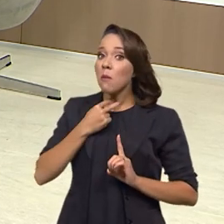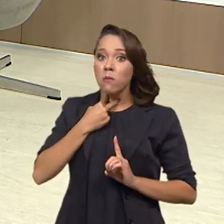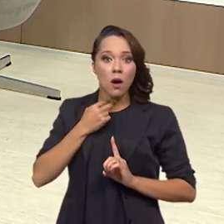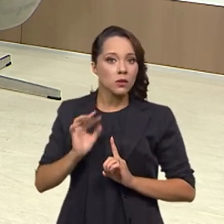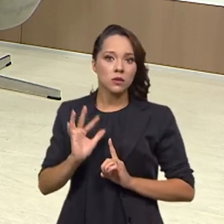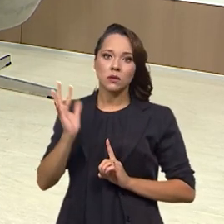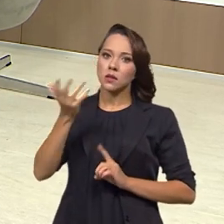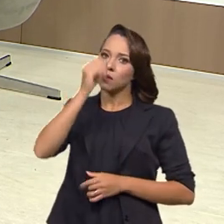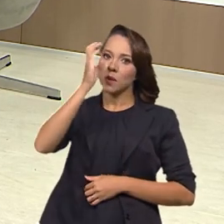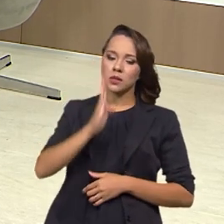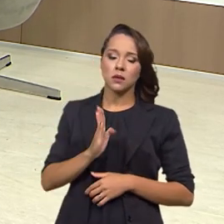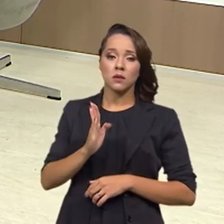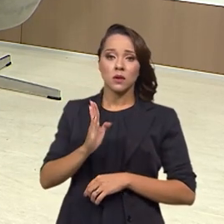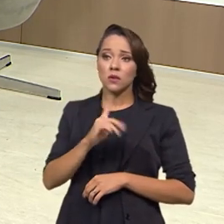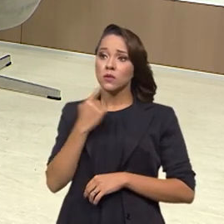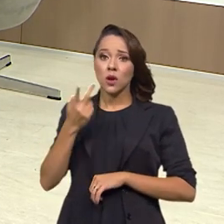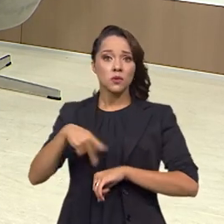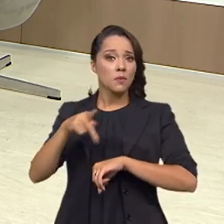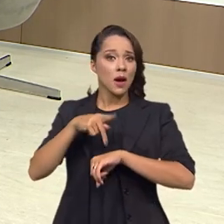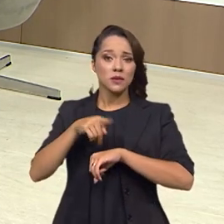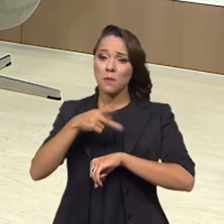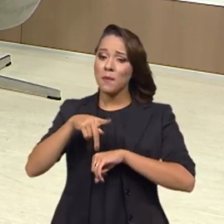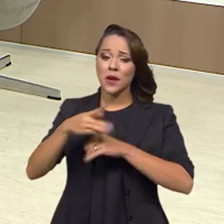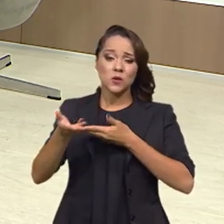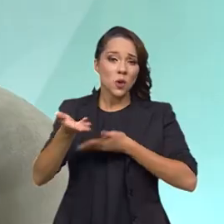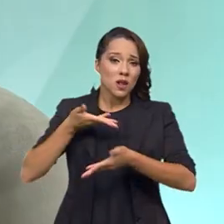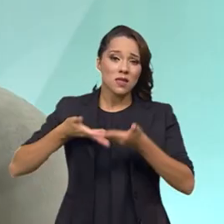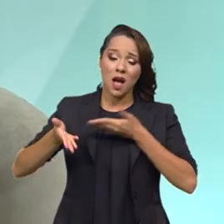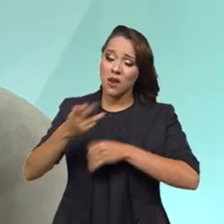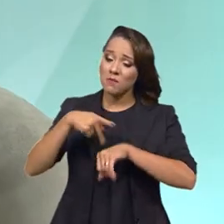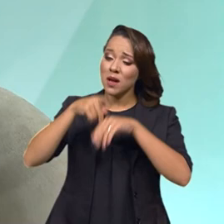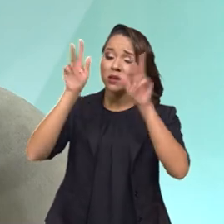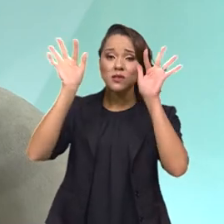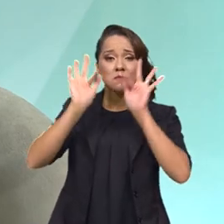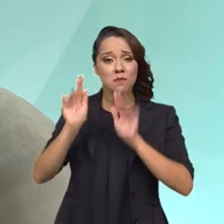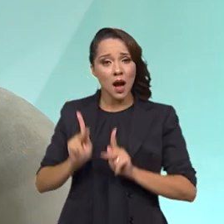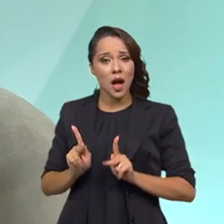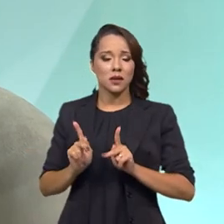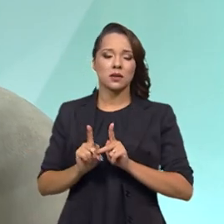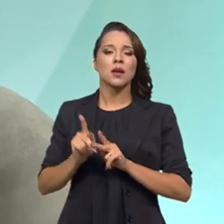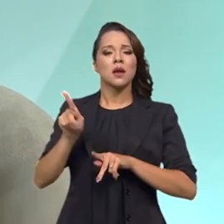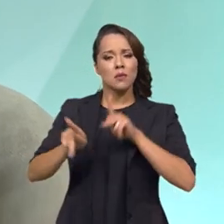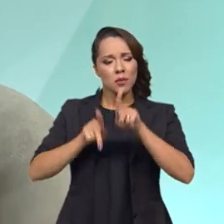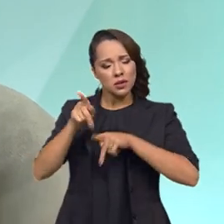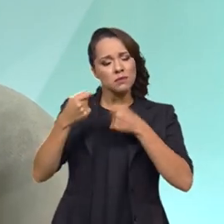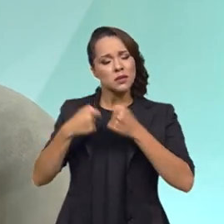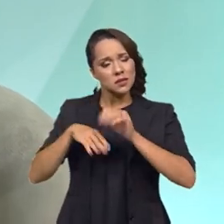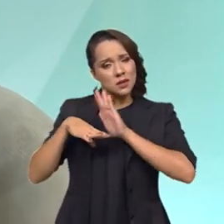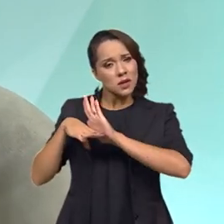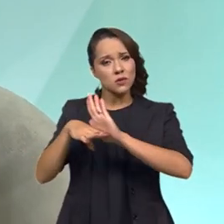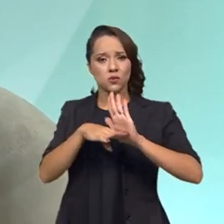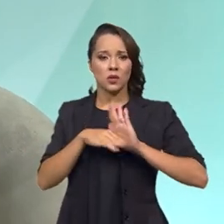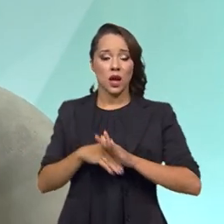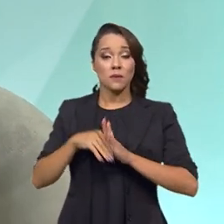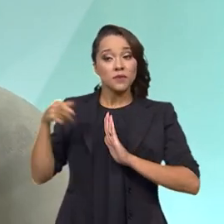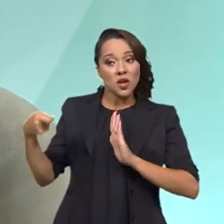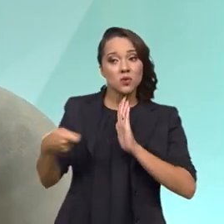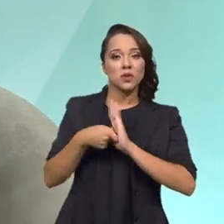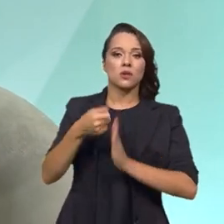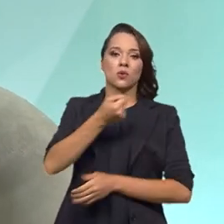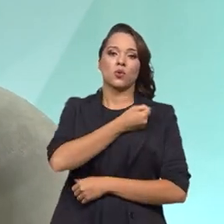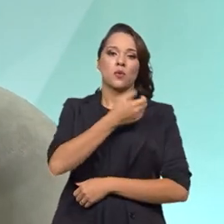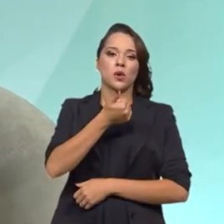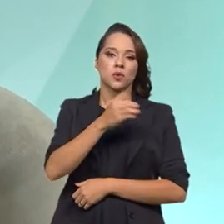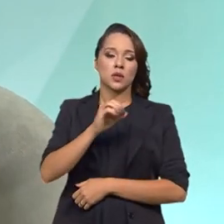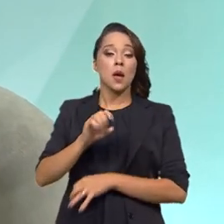país. Nosso país é um país solidário, é país de paz, não é? Então, a população tem que nos ajudar nesse sentido. Denunciando ao Disque 100,